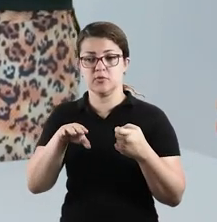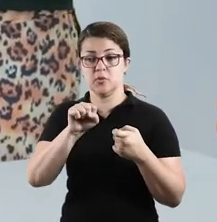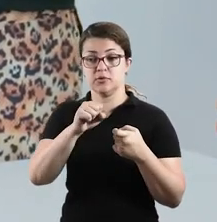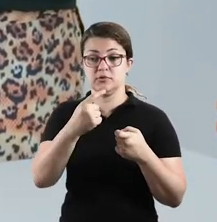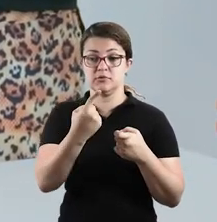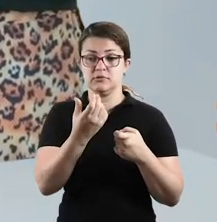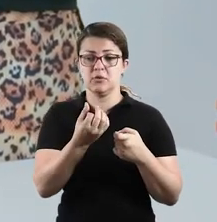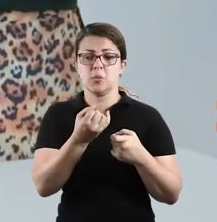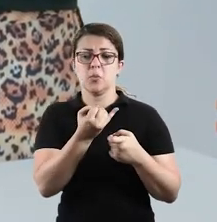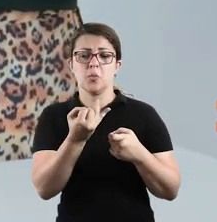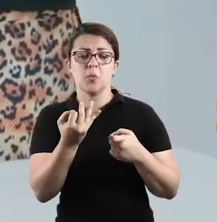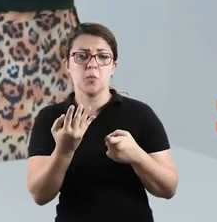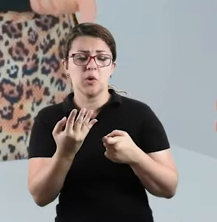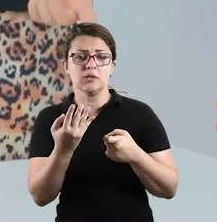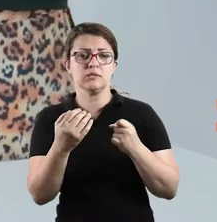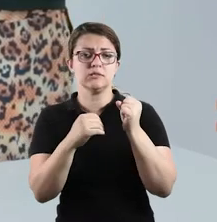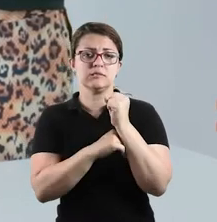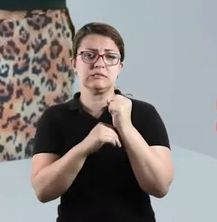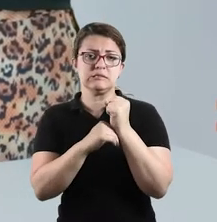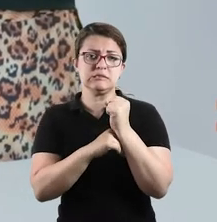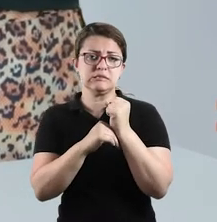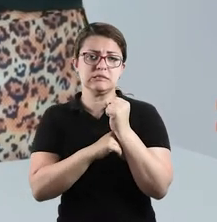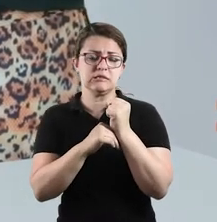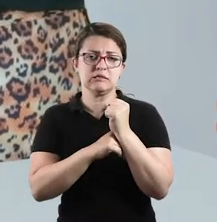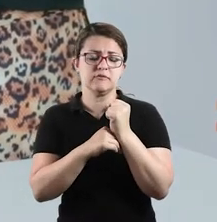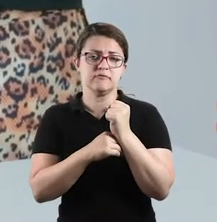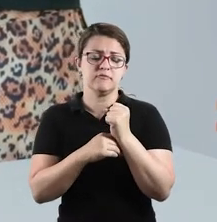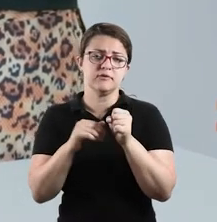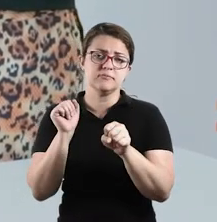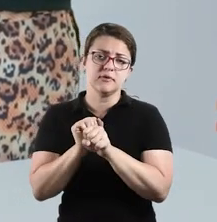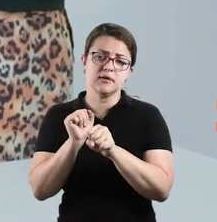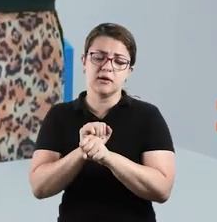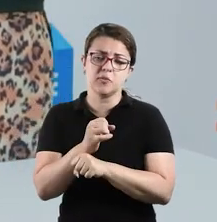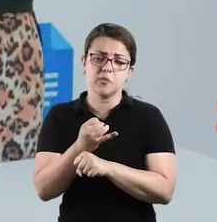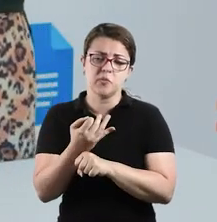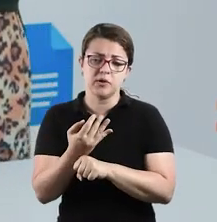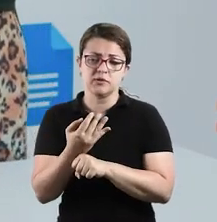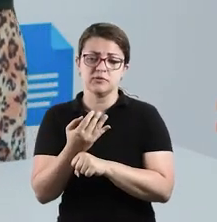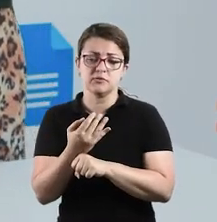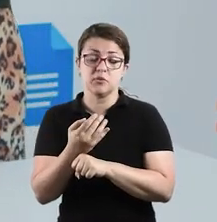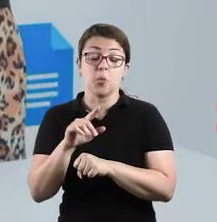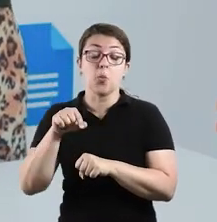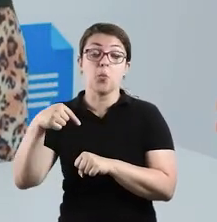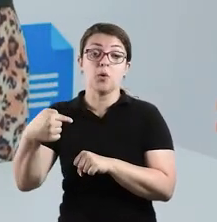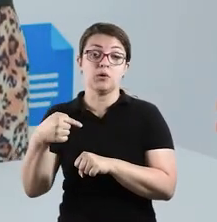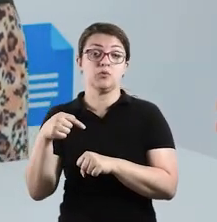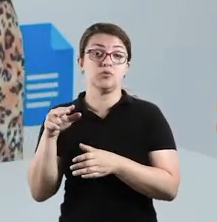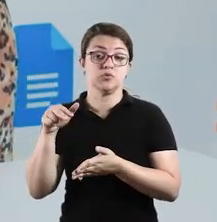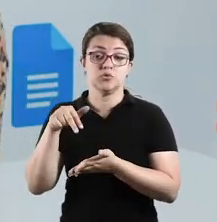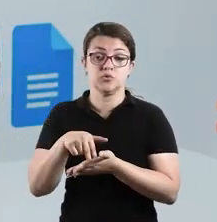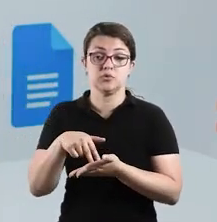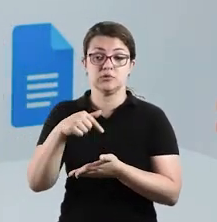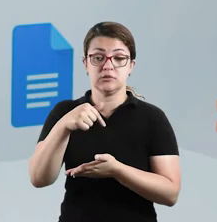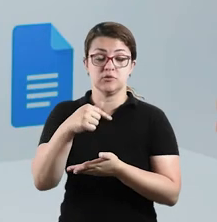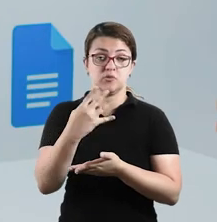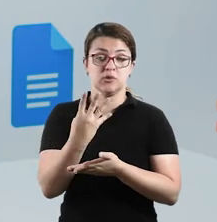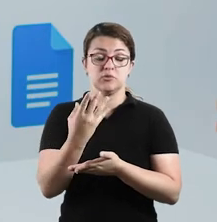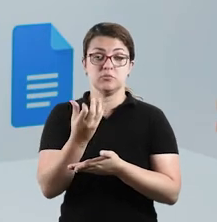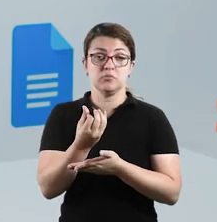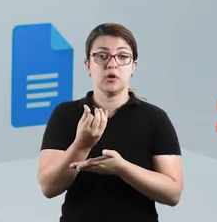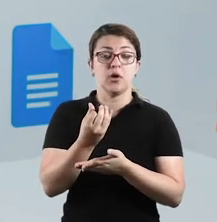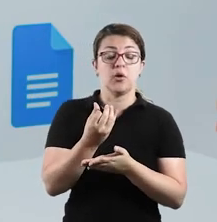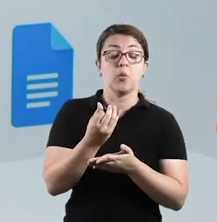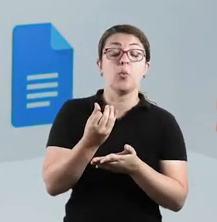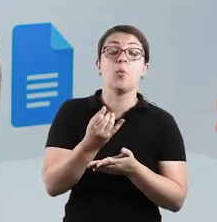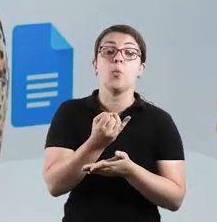quantas senhas para ser atendido se, quando ele chegou, a senha do painel estava em 746. Então, você